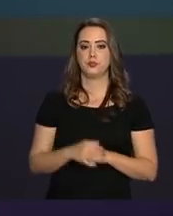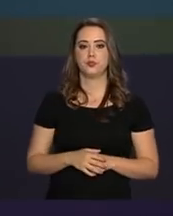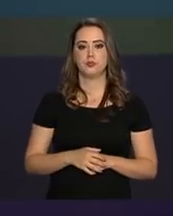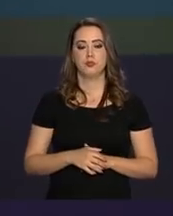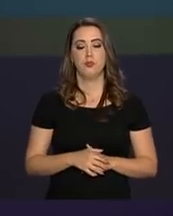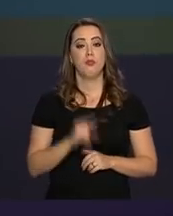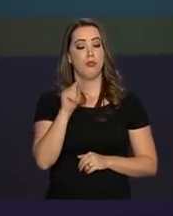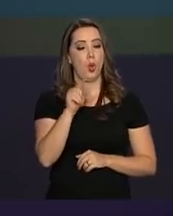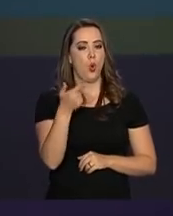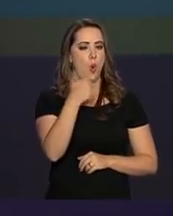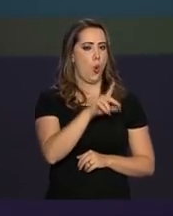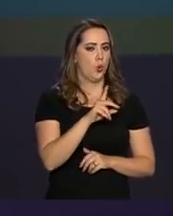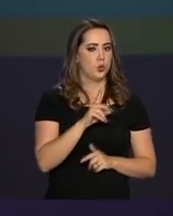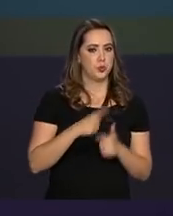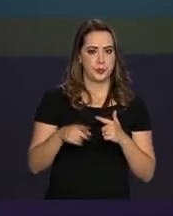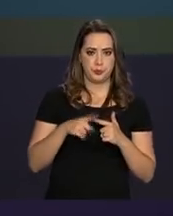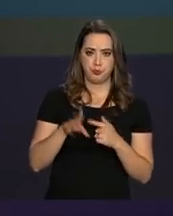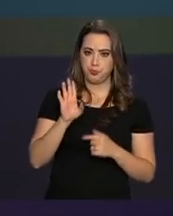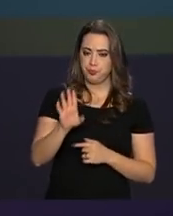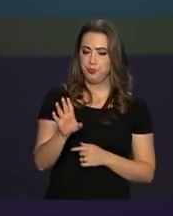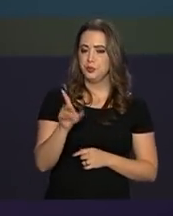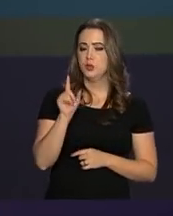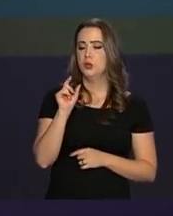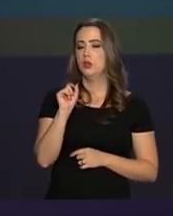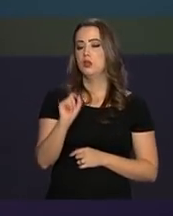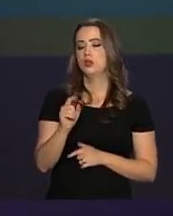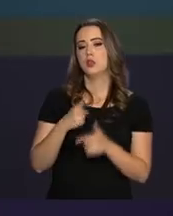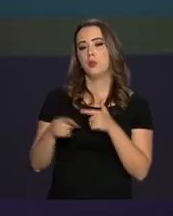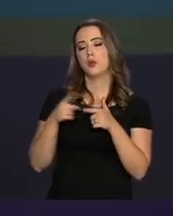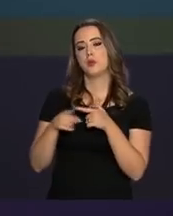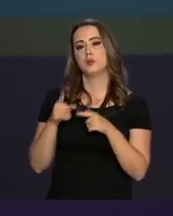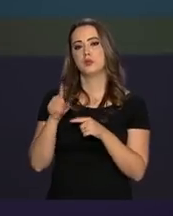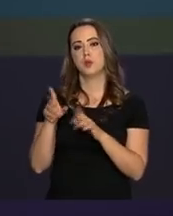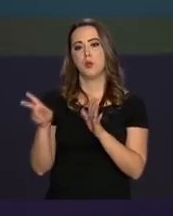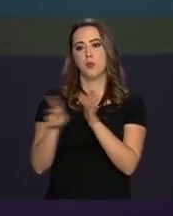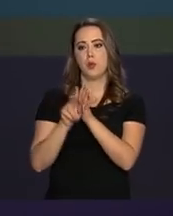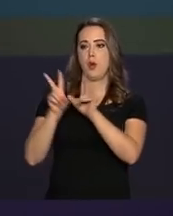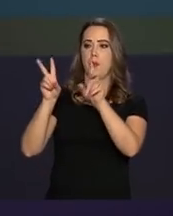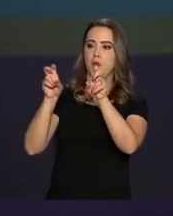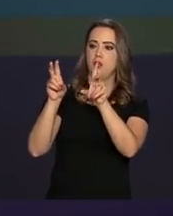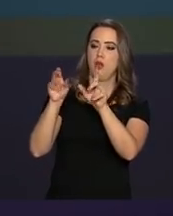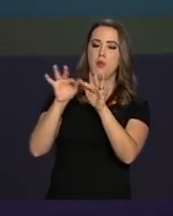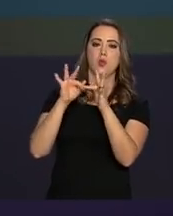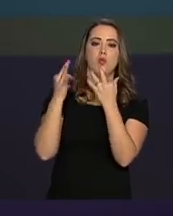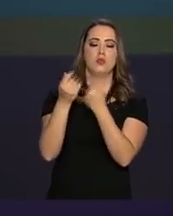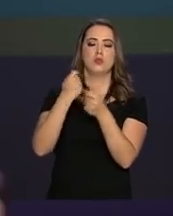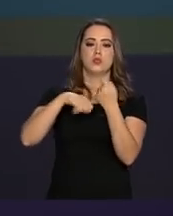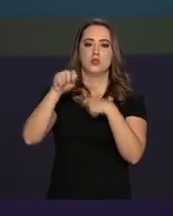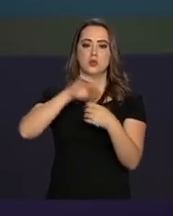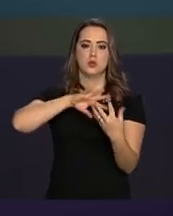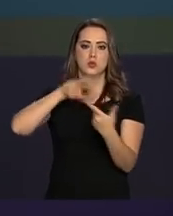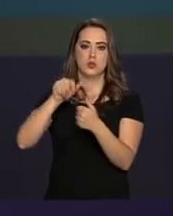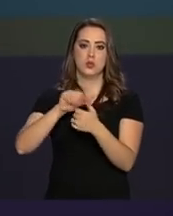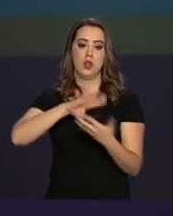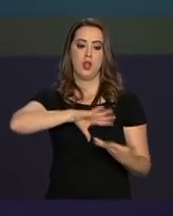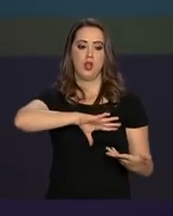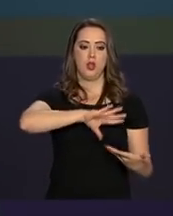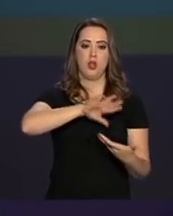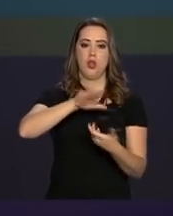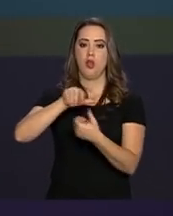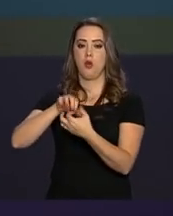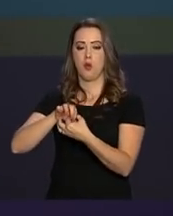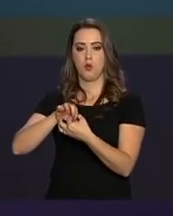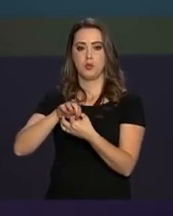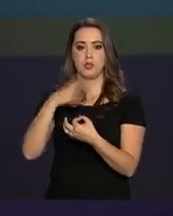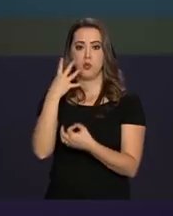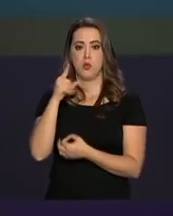outra questão, que é, por exemplo, essa questão do próprio tema do Fórum Econômico Mundial, que é a globalização 4.0,